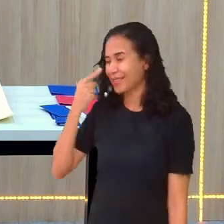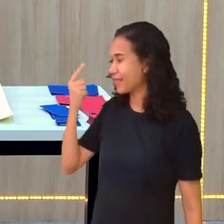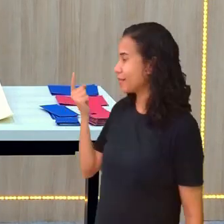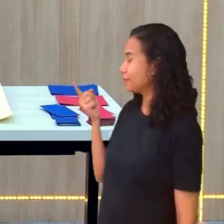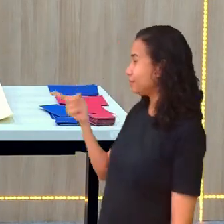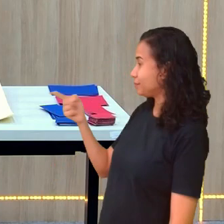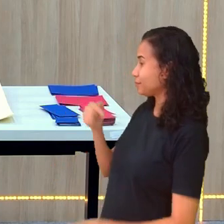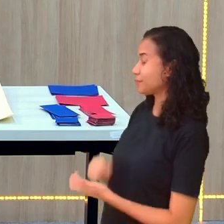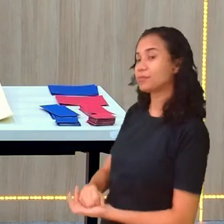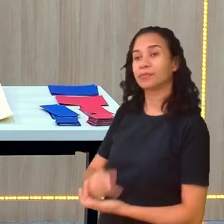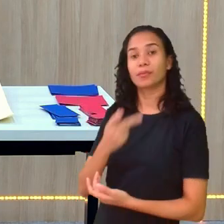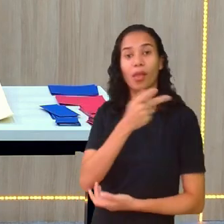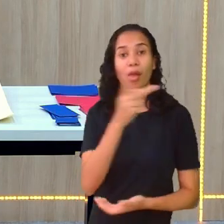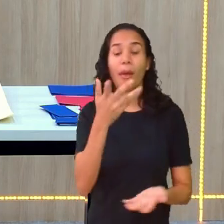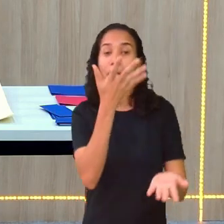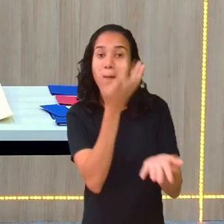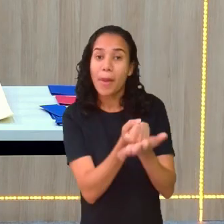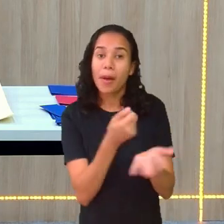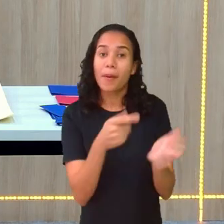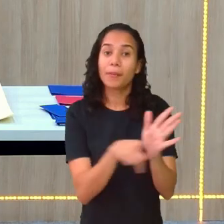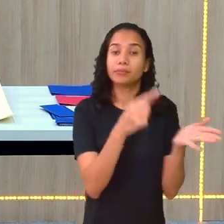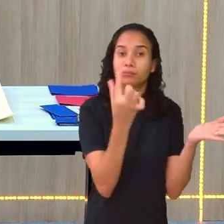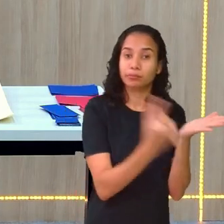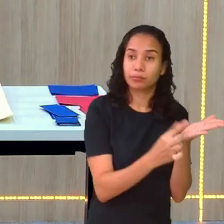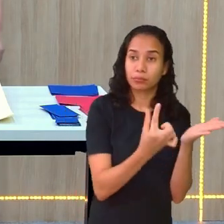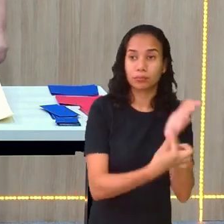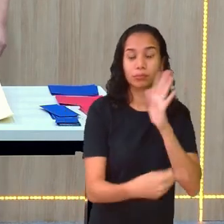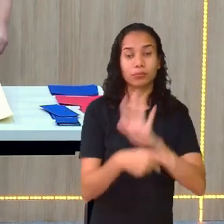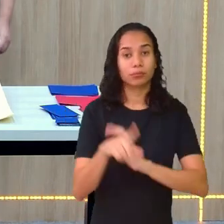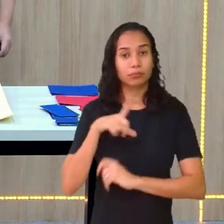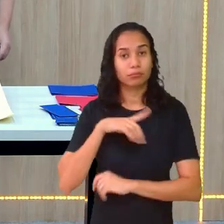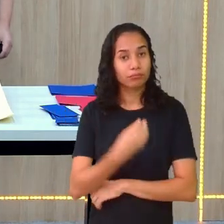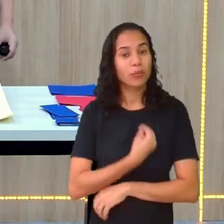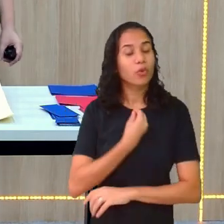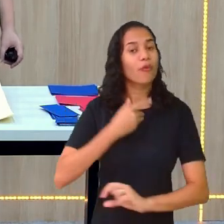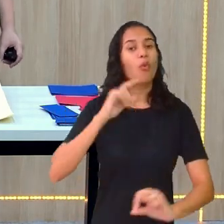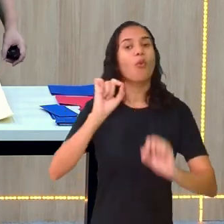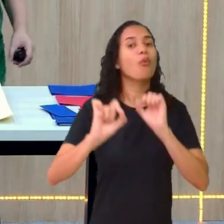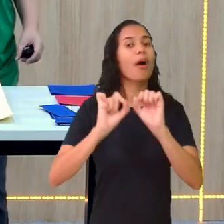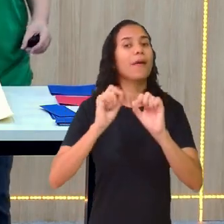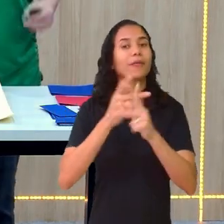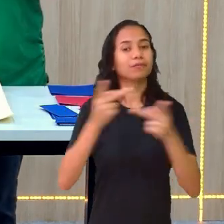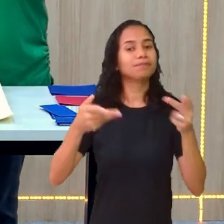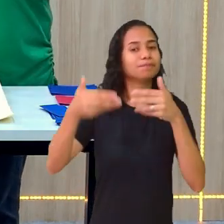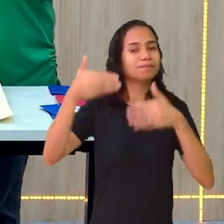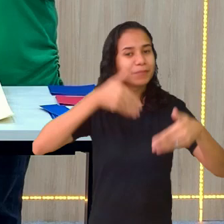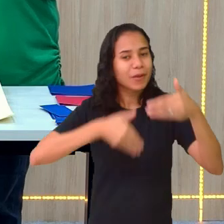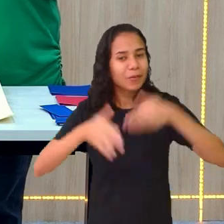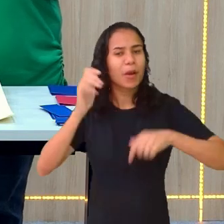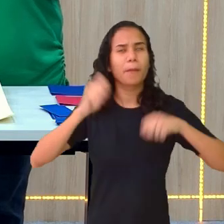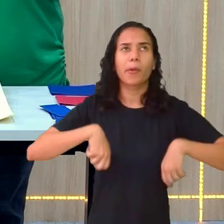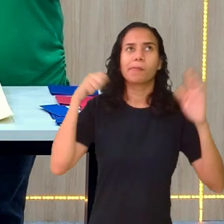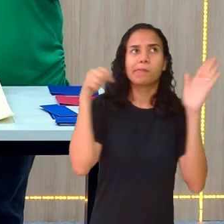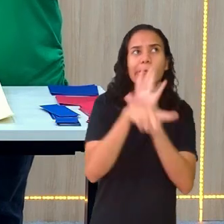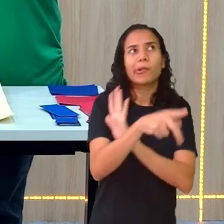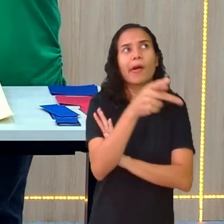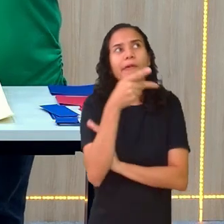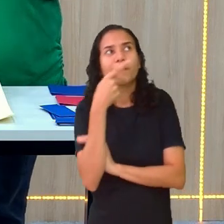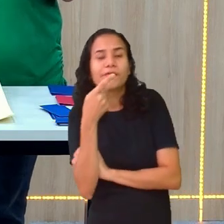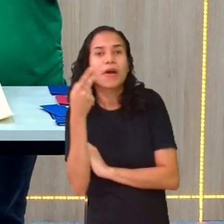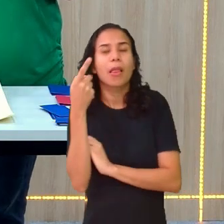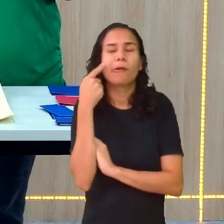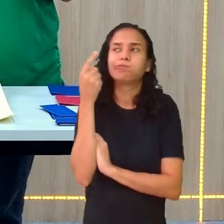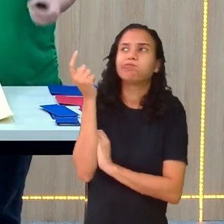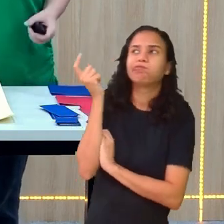vocês baixam o aplicativo, pra quê? Pra participar, pra perguntar, pra falar, pra